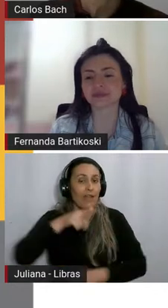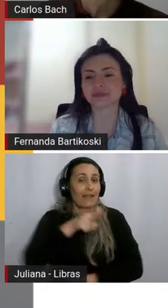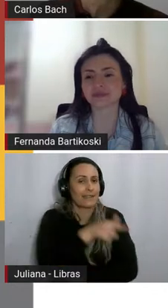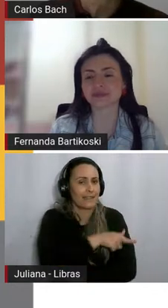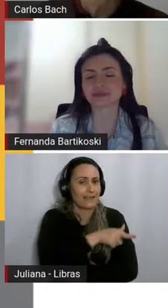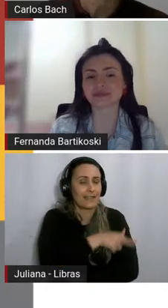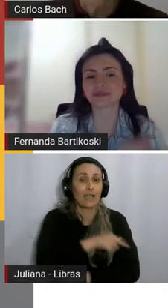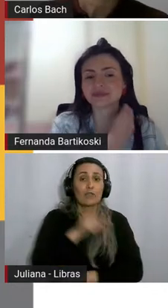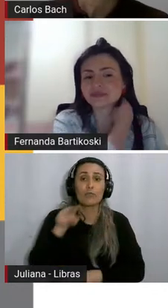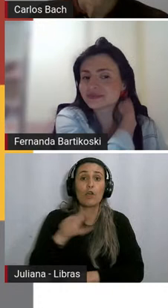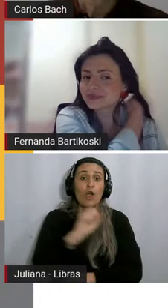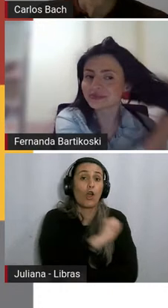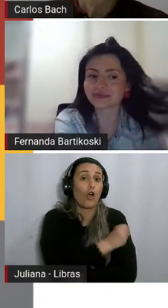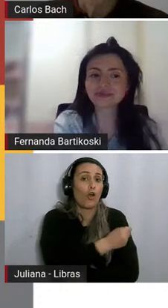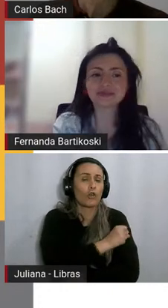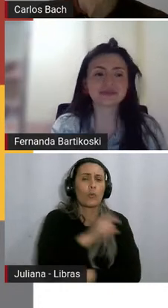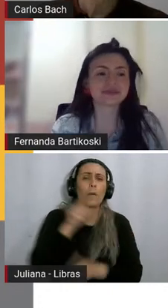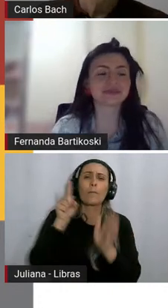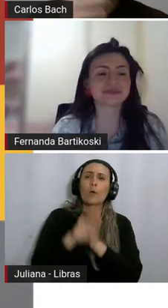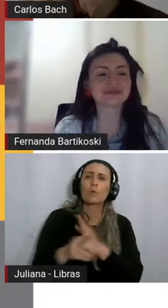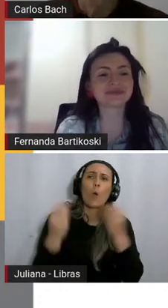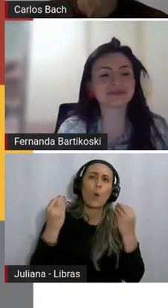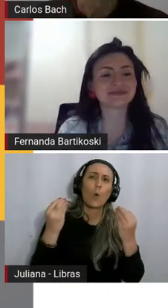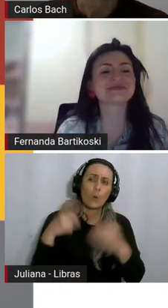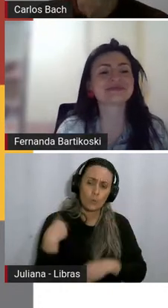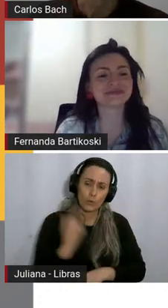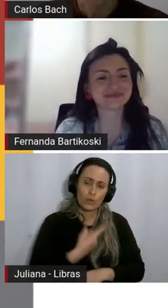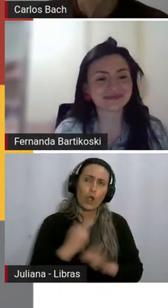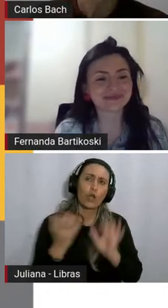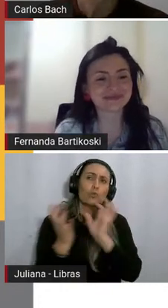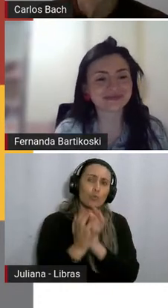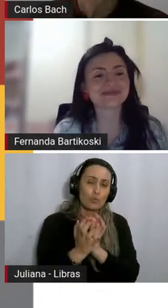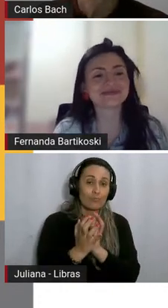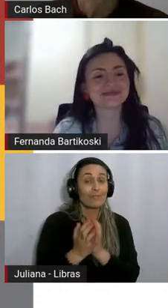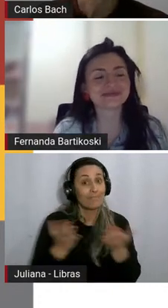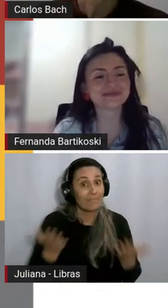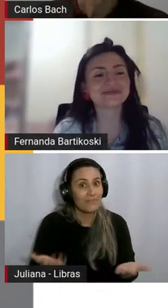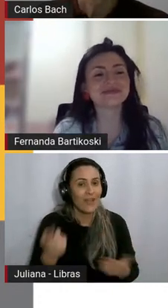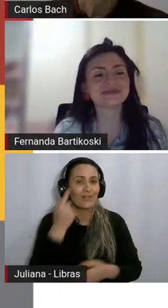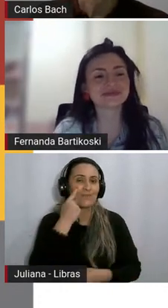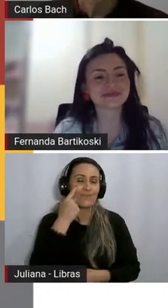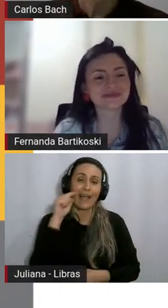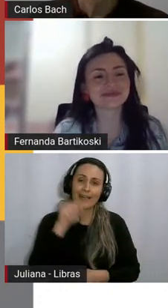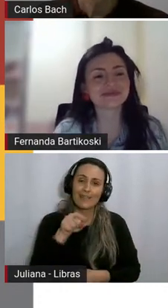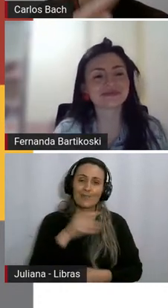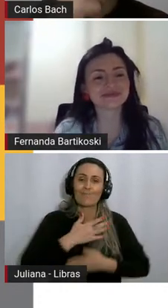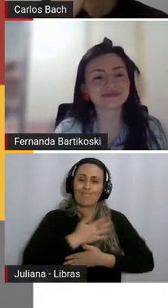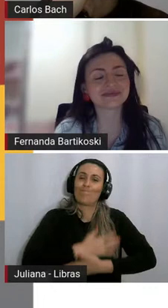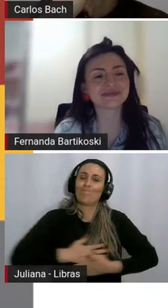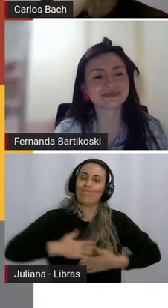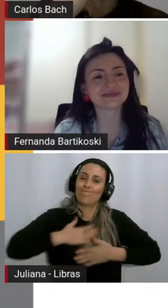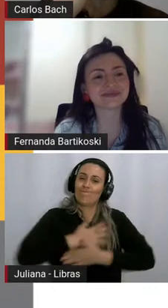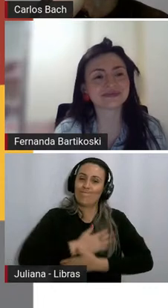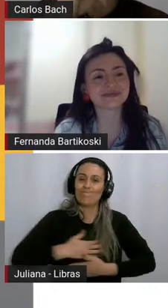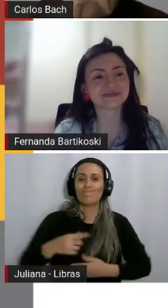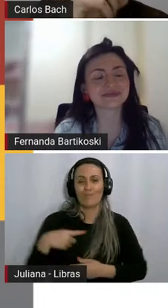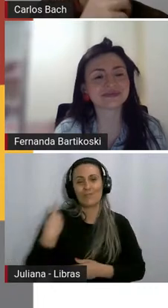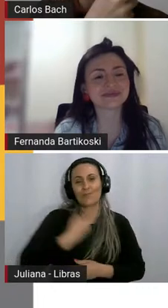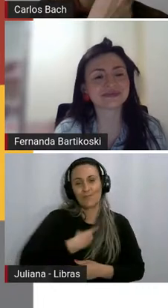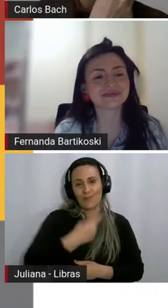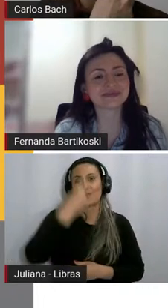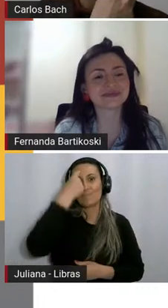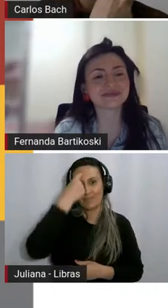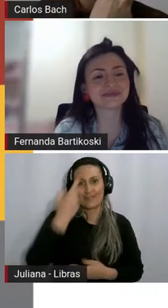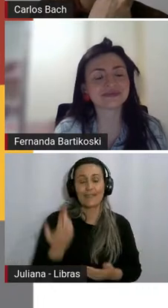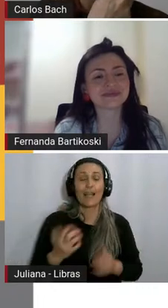farei com eles. É isso? Isso é gratificante e isso é importante da gente pensar. Eu estava numa formação aqui em Novo